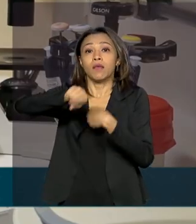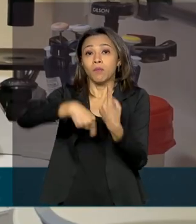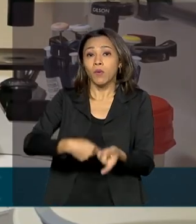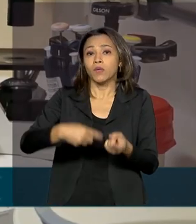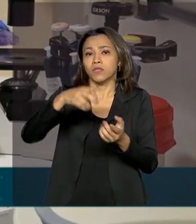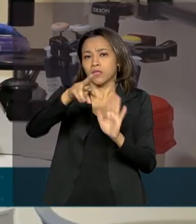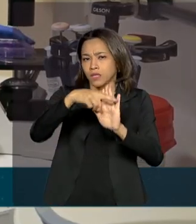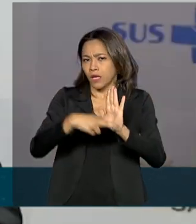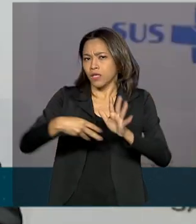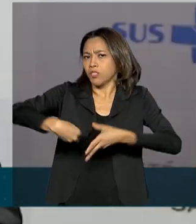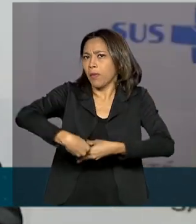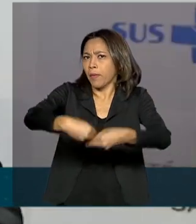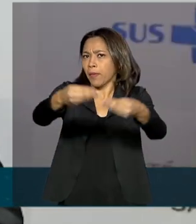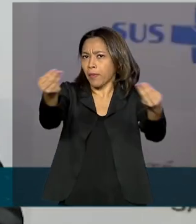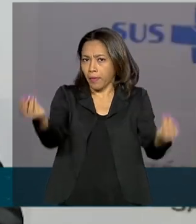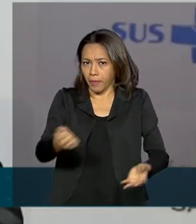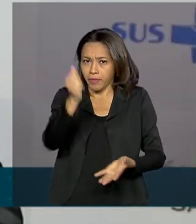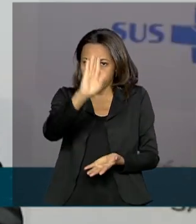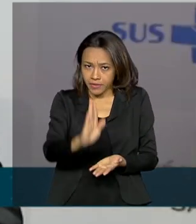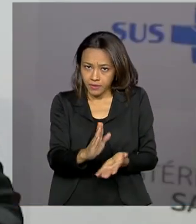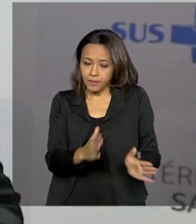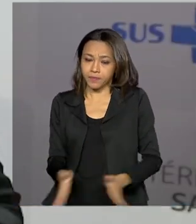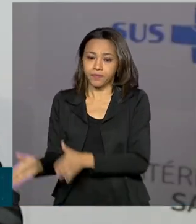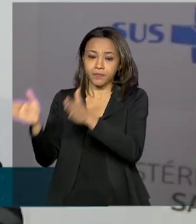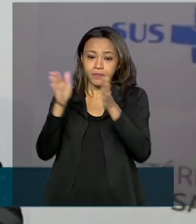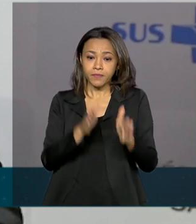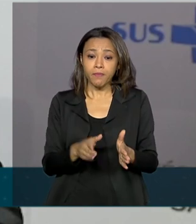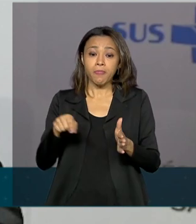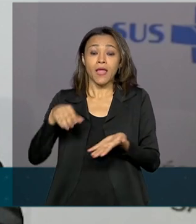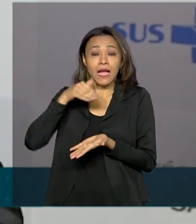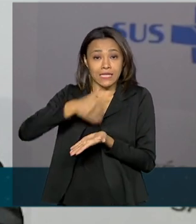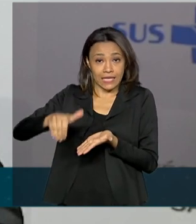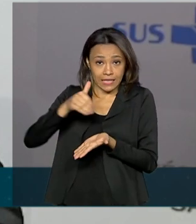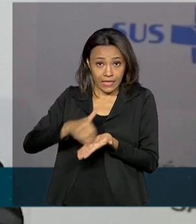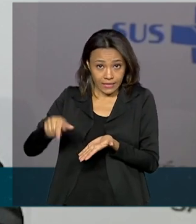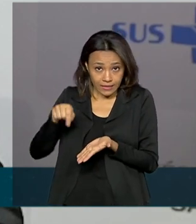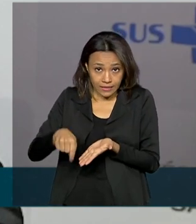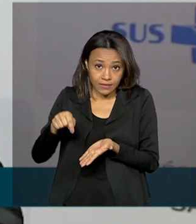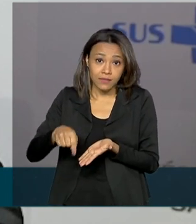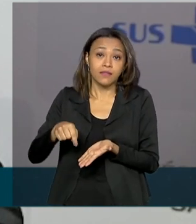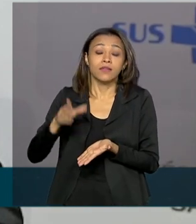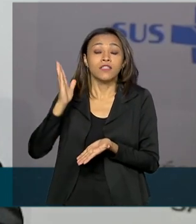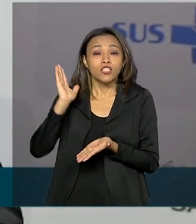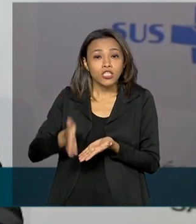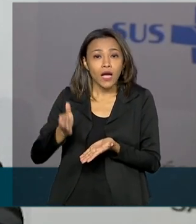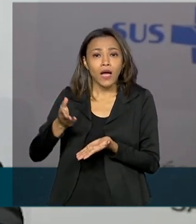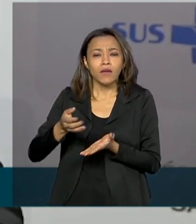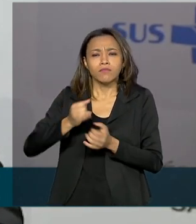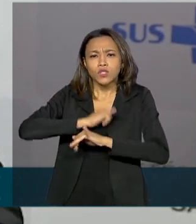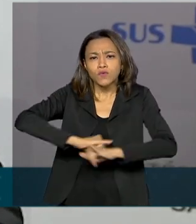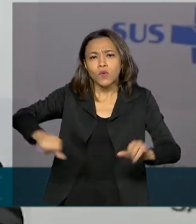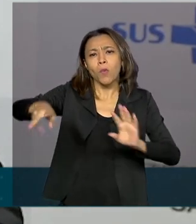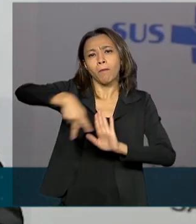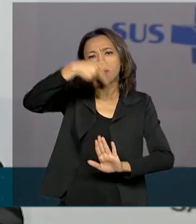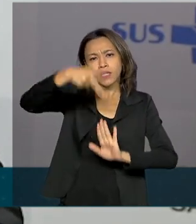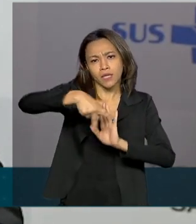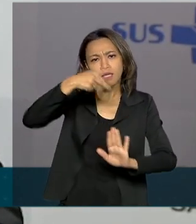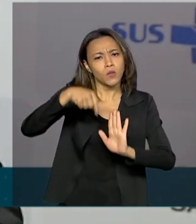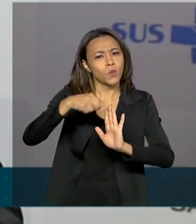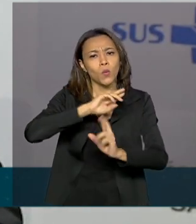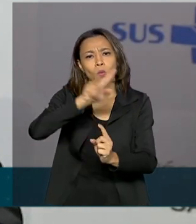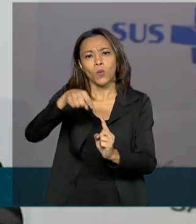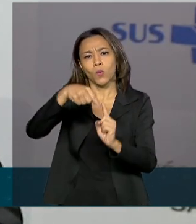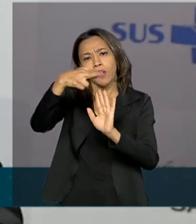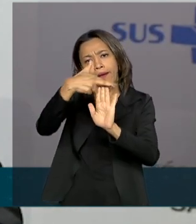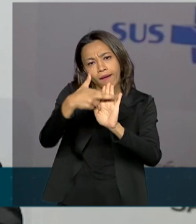do produto no Brasil. A Secretaria de Vigilância em Saúde já publicou uma portaria que cria uma câmera técnica de imunização